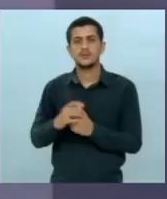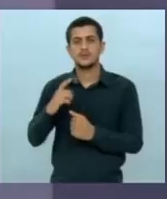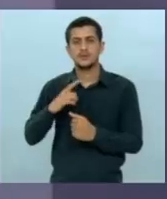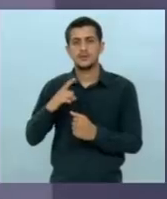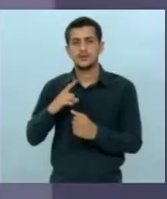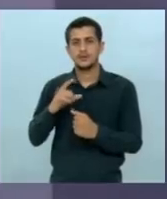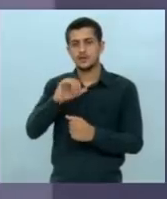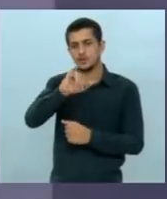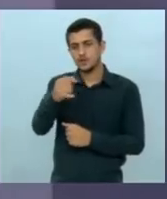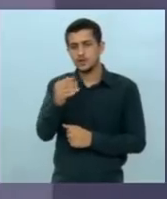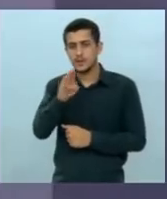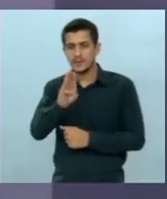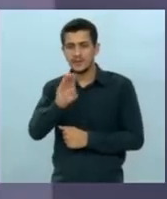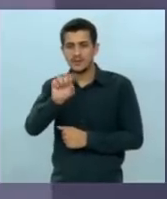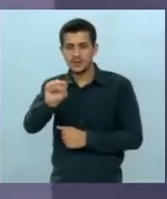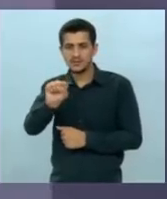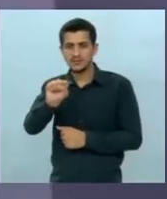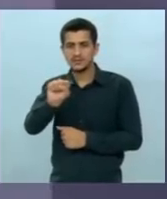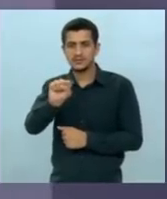a JBS